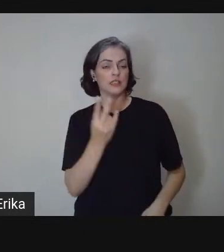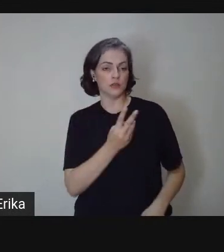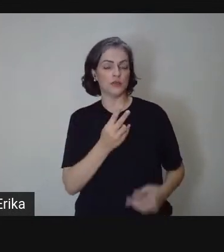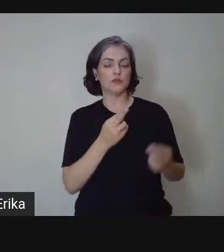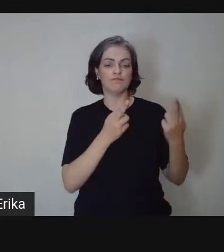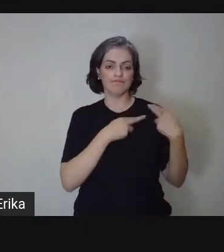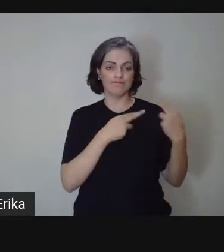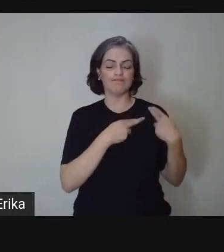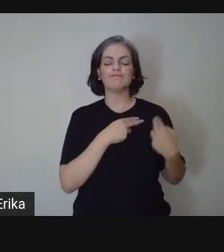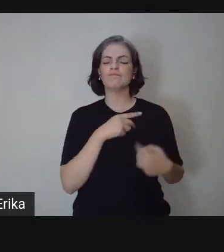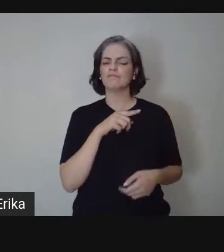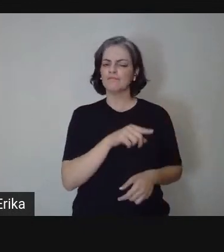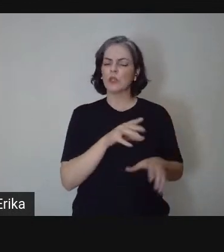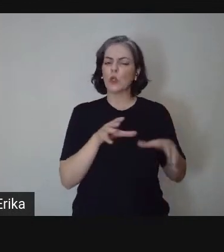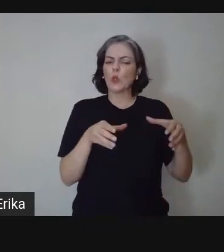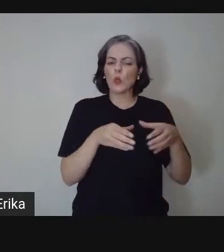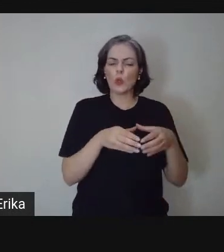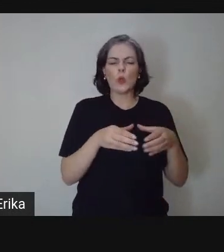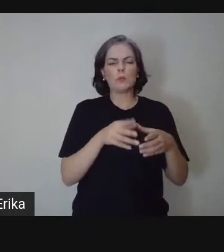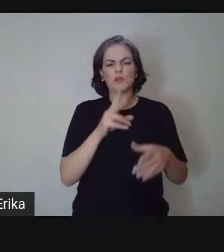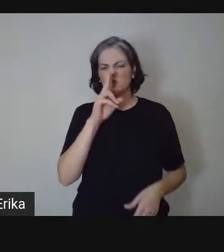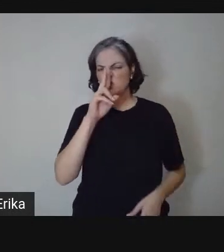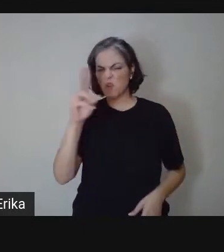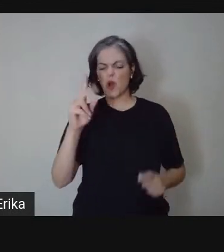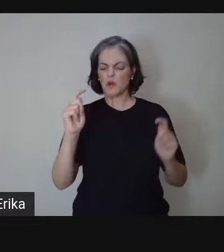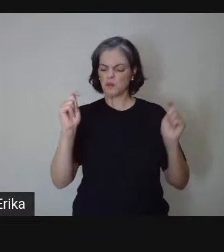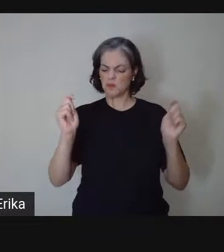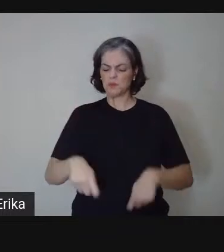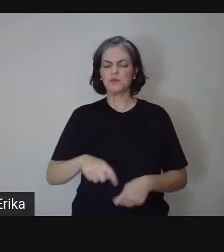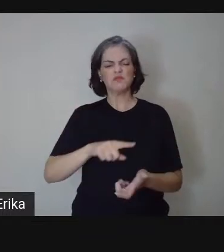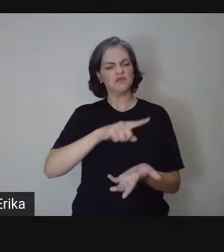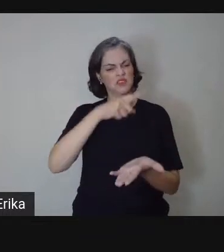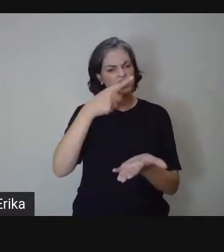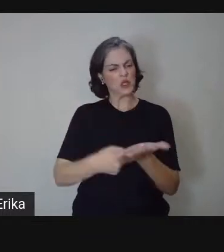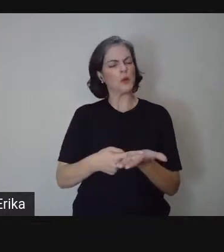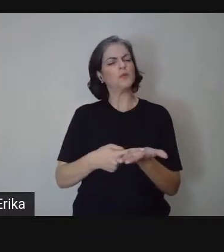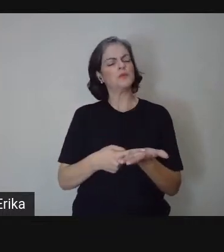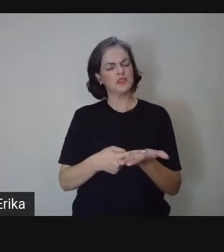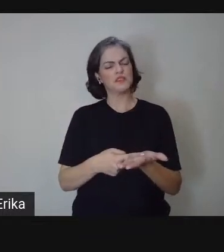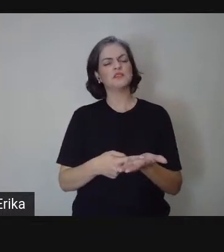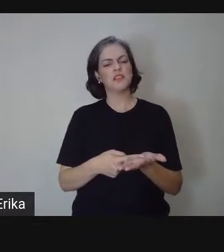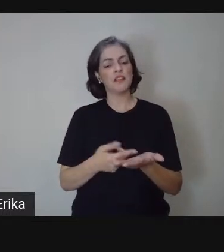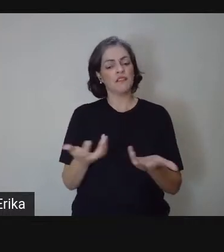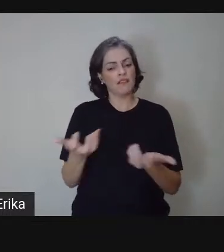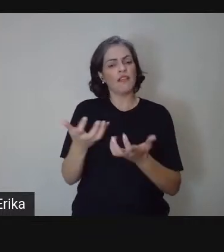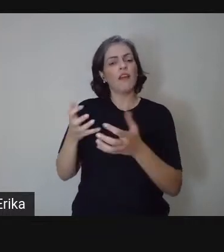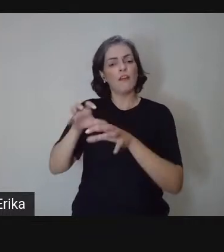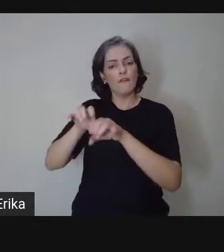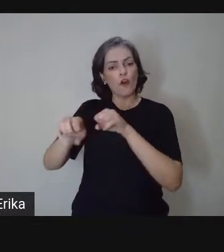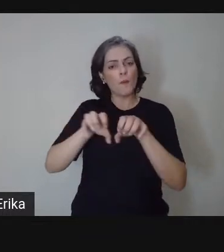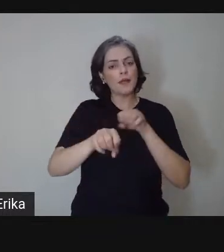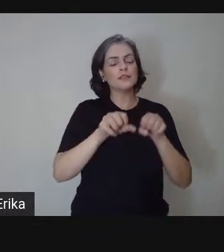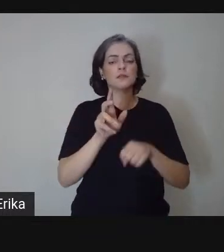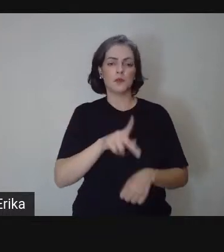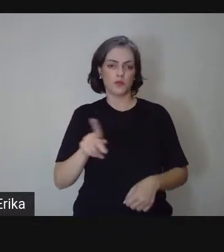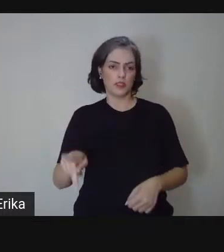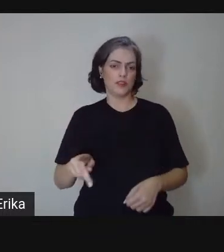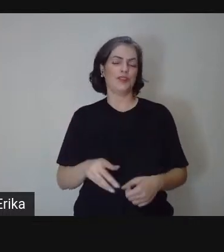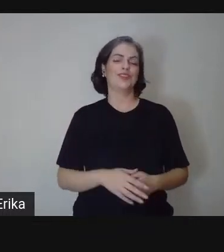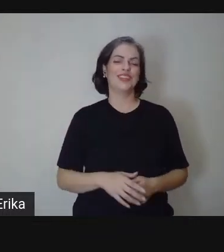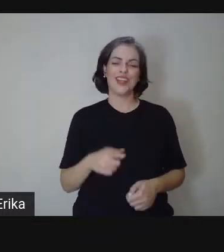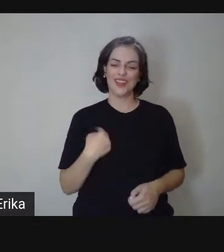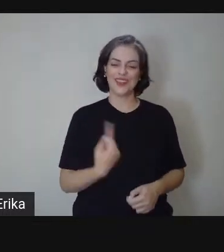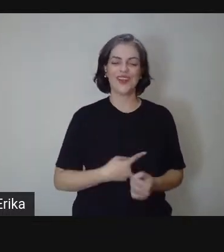tem demonstrado ser muito potente, compromissada com a formação de professores, demonstrando que o nosso